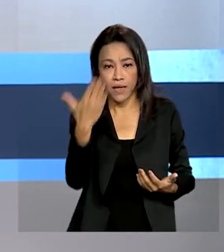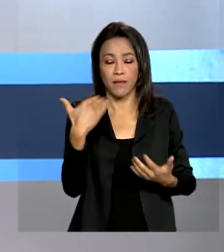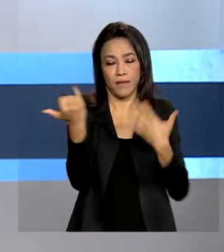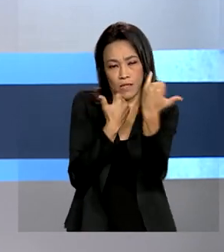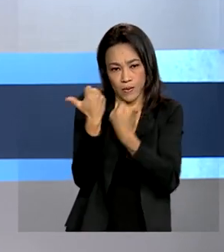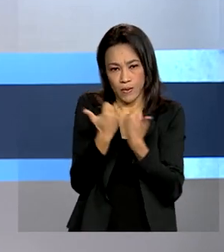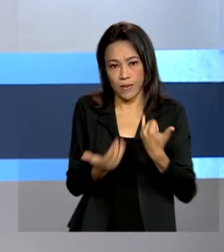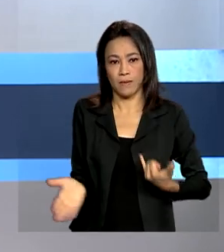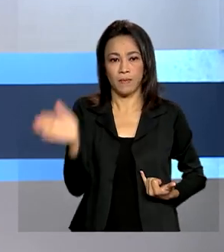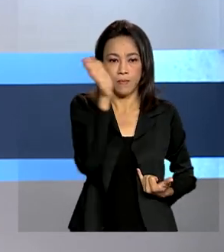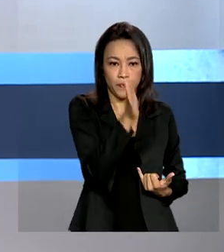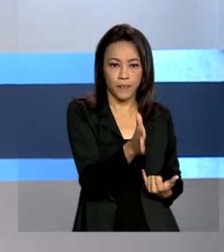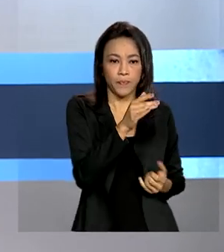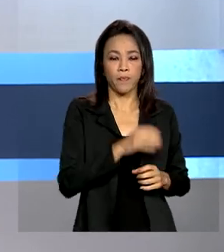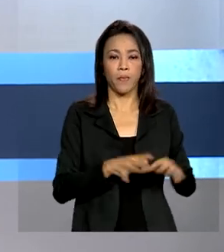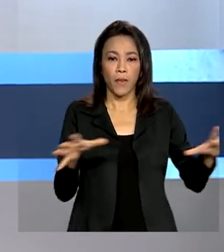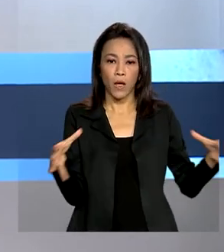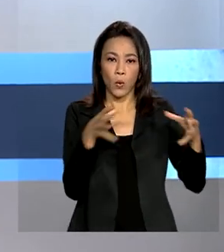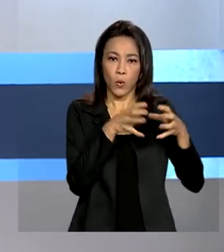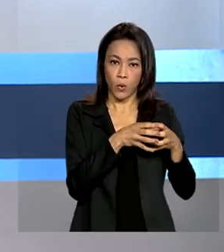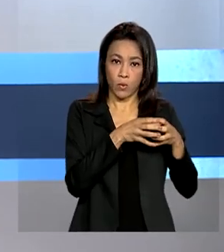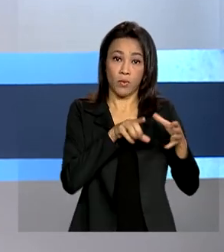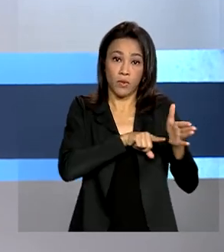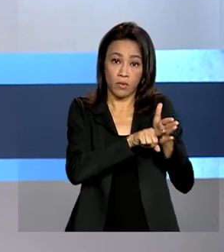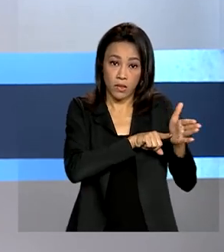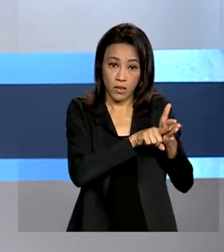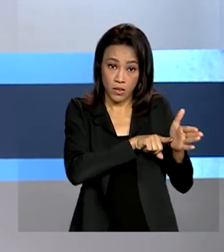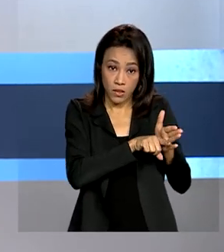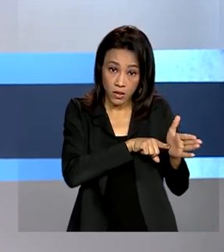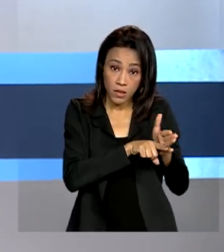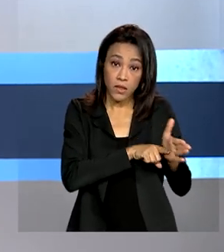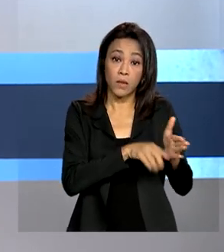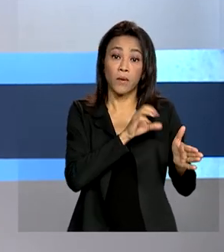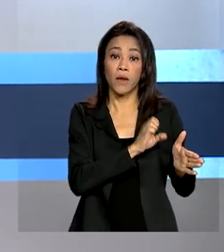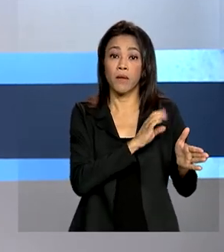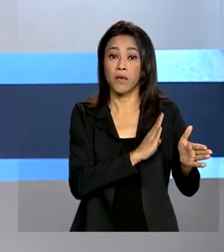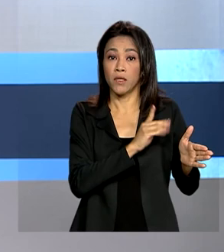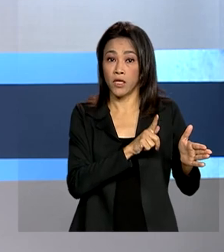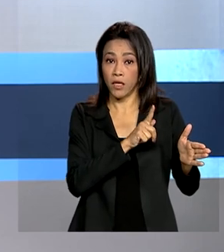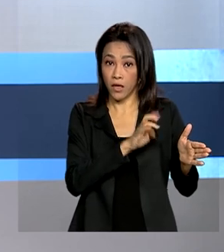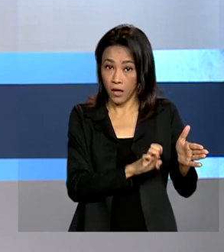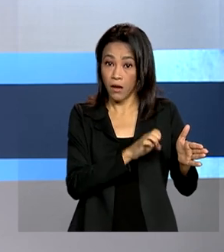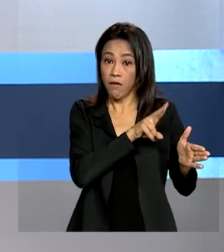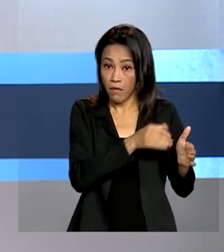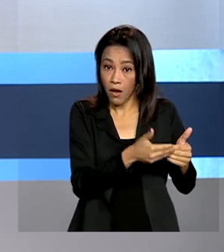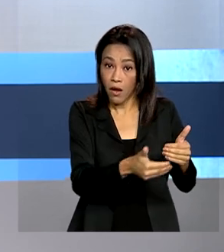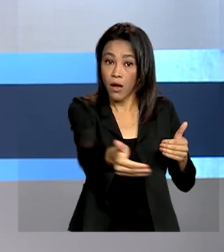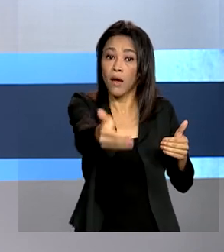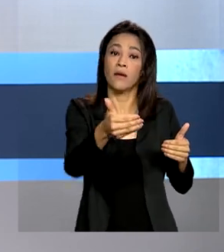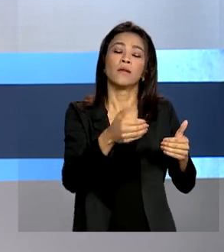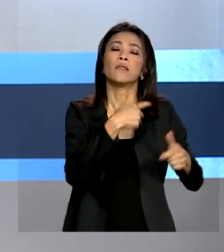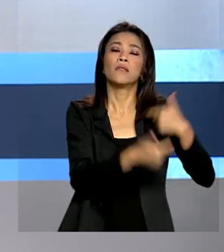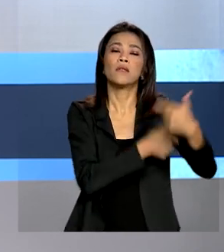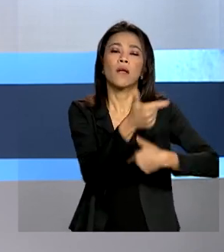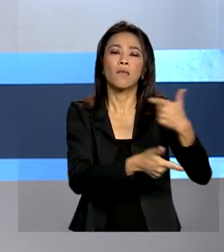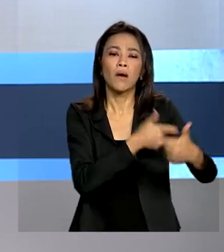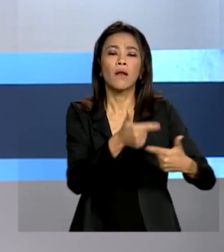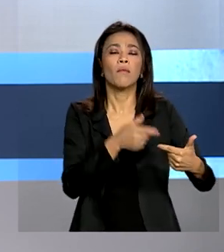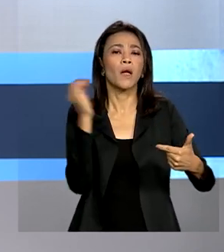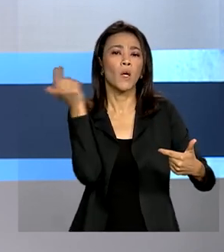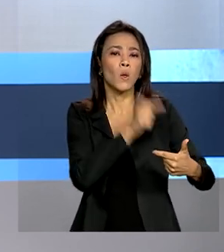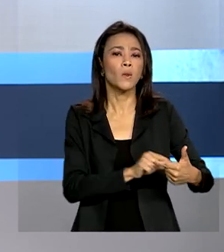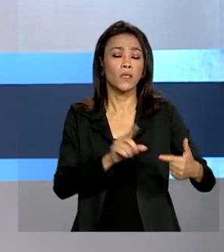Equipes do Censo 2022 devem trabalhar nos próximos feriados do mês de novembro para concluir o